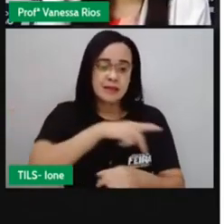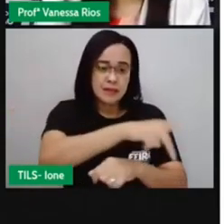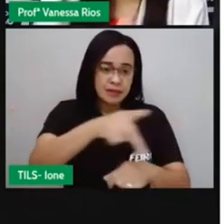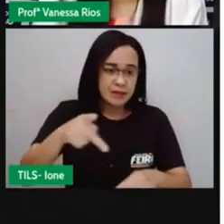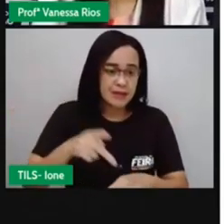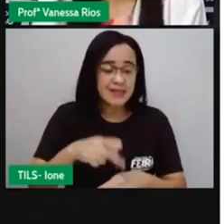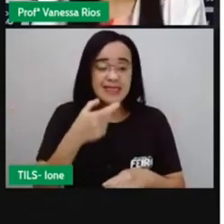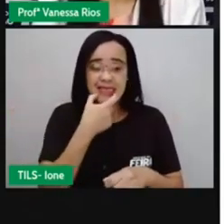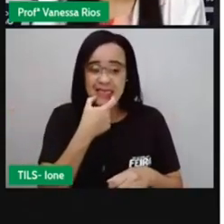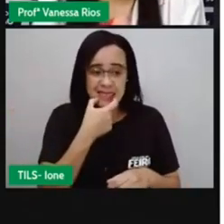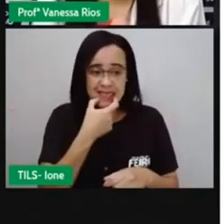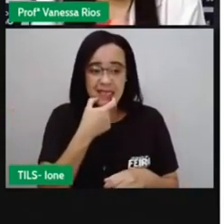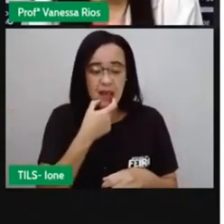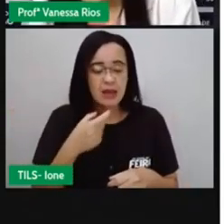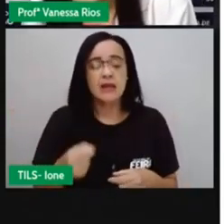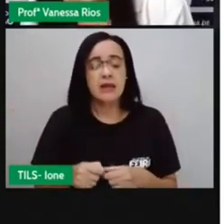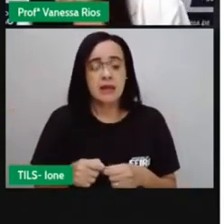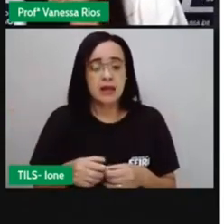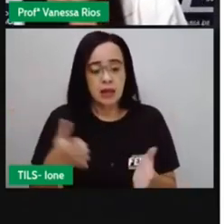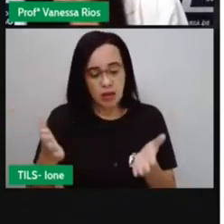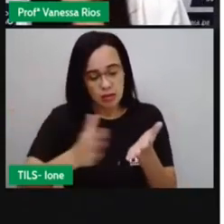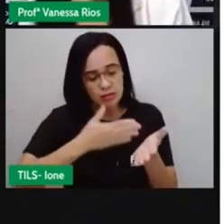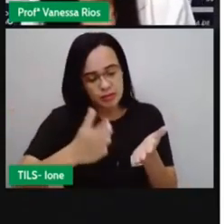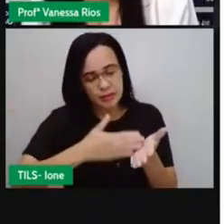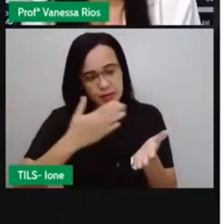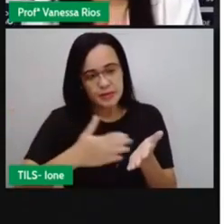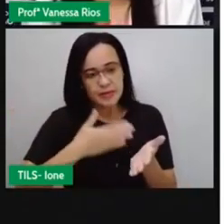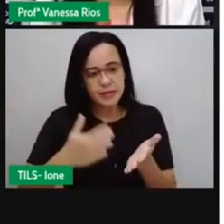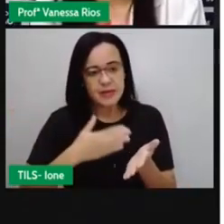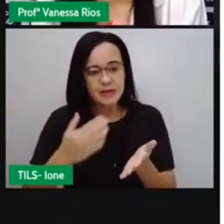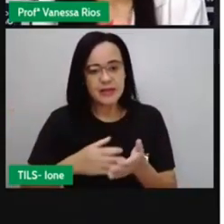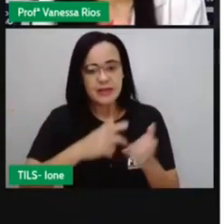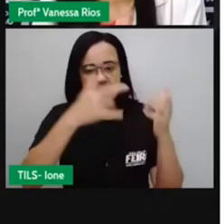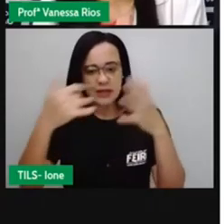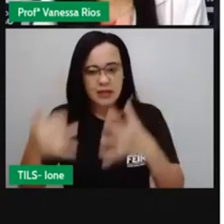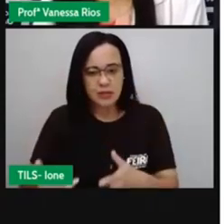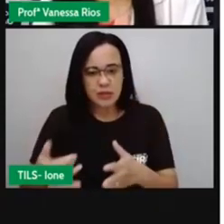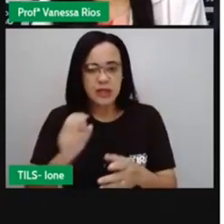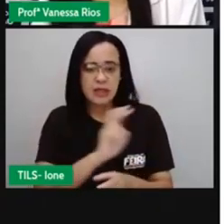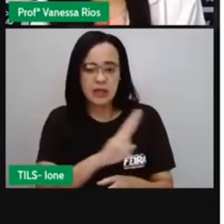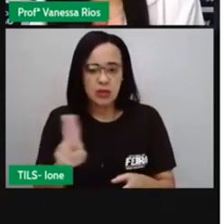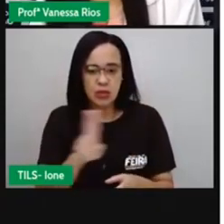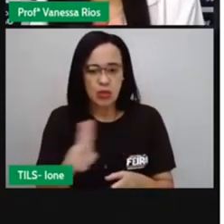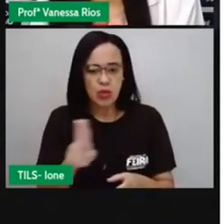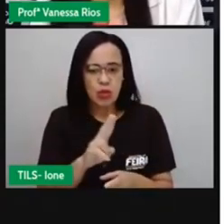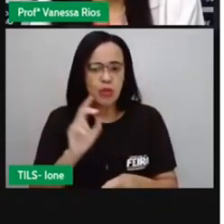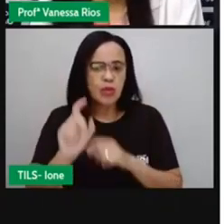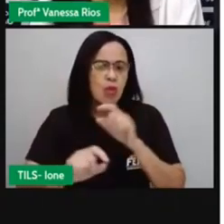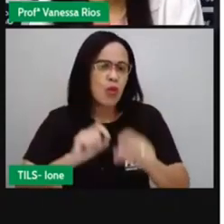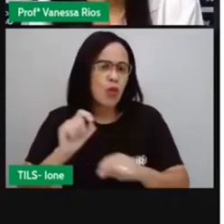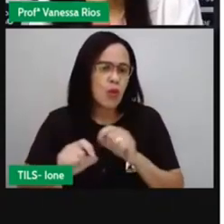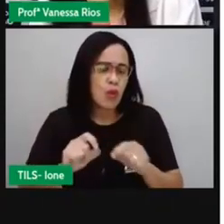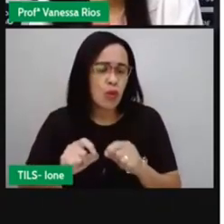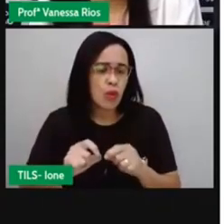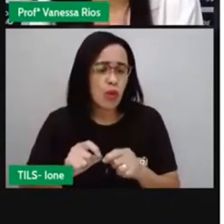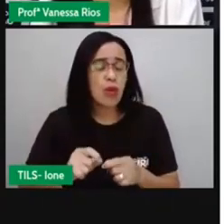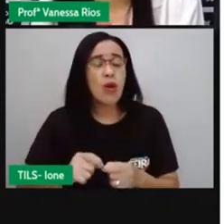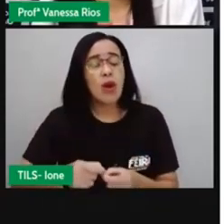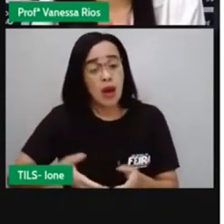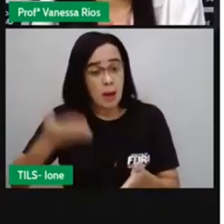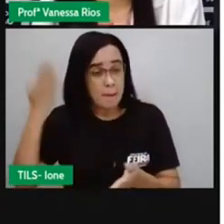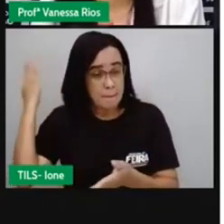Inglaterra, por uma revista chamada Revista Punch. E aí começou a produzir cartoons. O primeiro